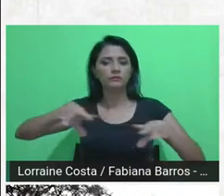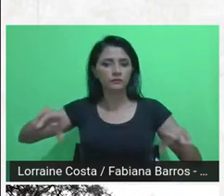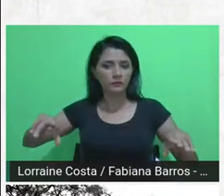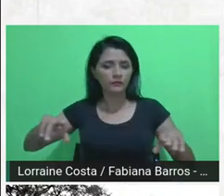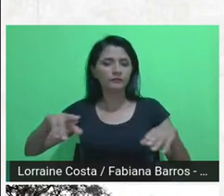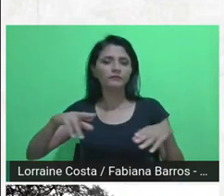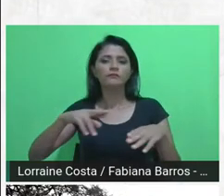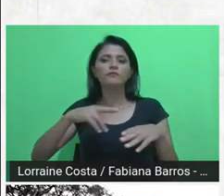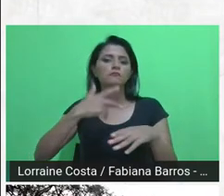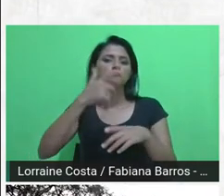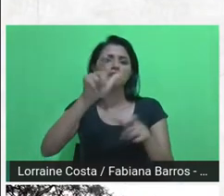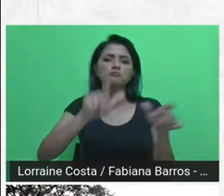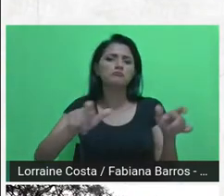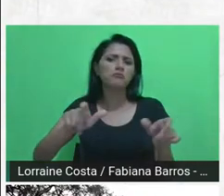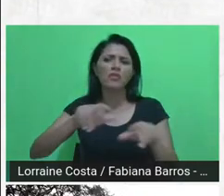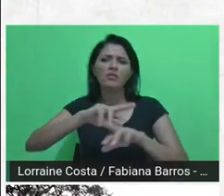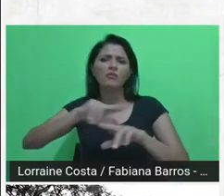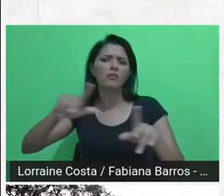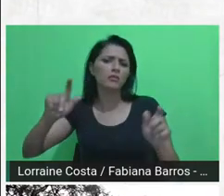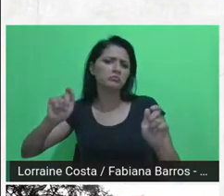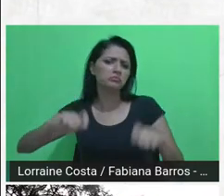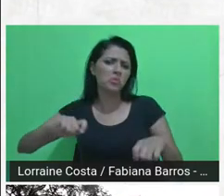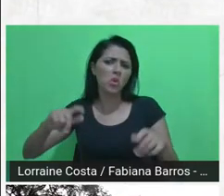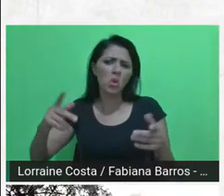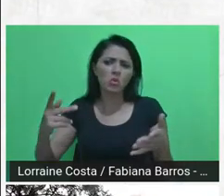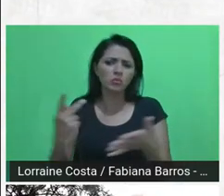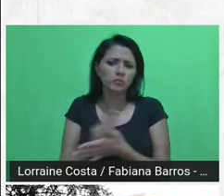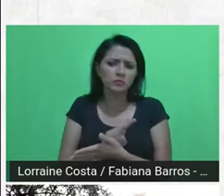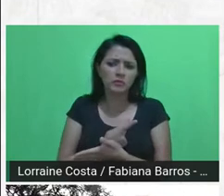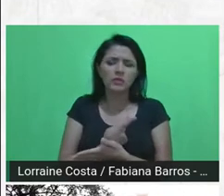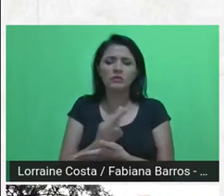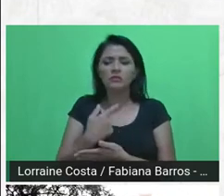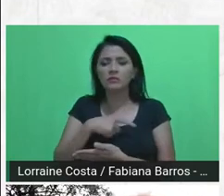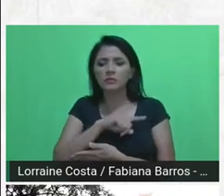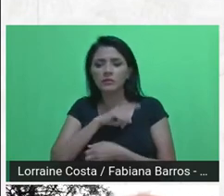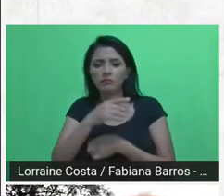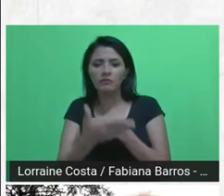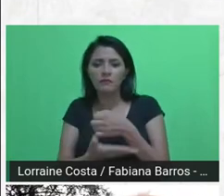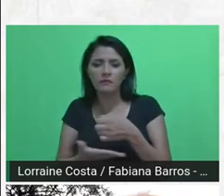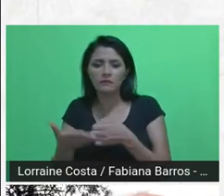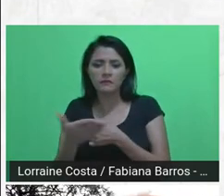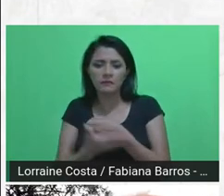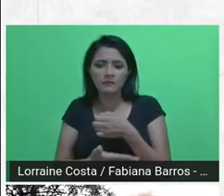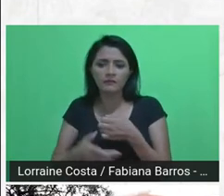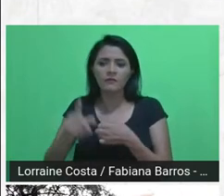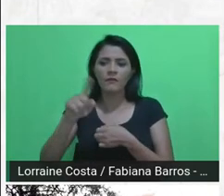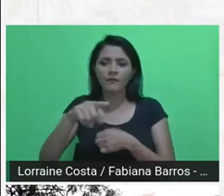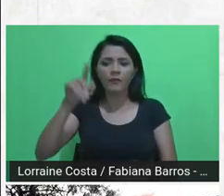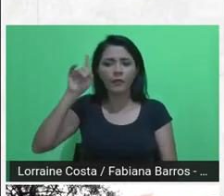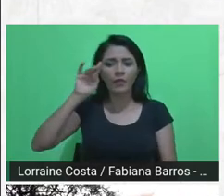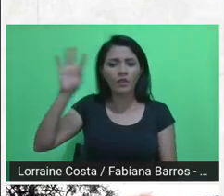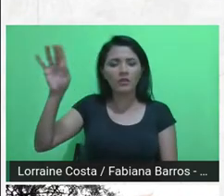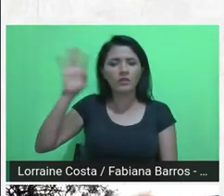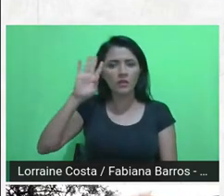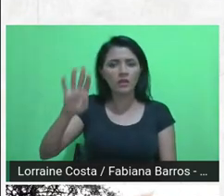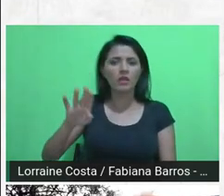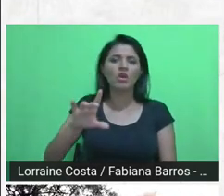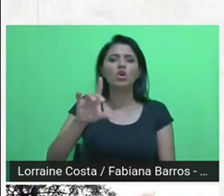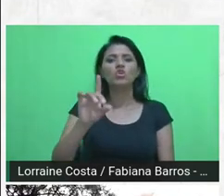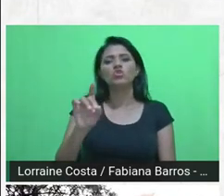diferentes fatores. E a gente tem se baseado muito na teoria que John Dewey